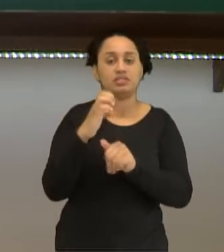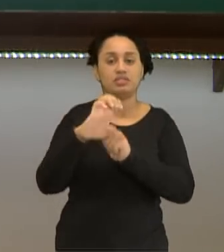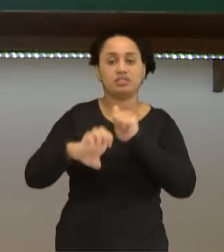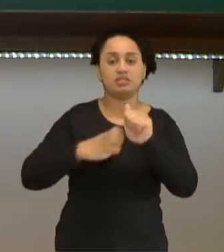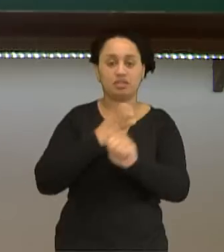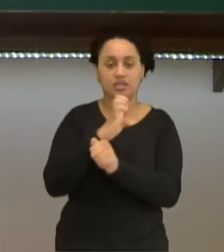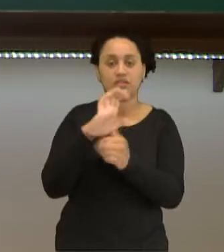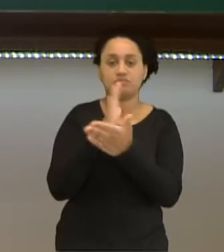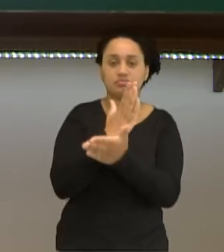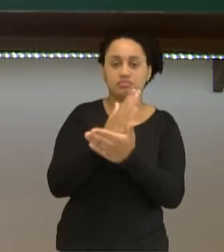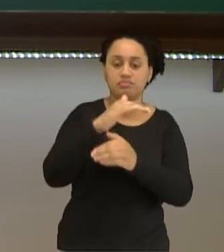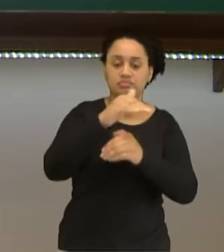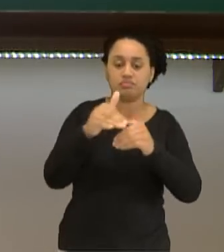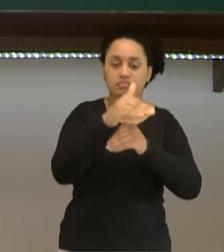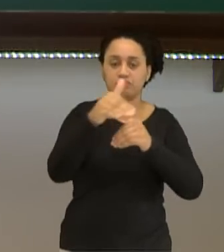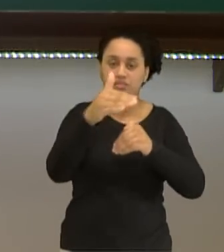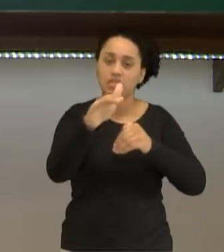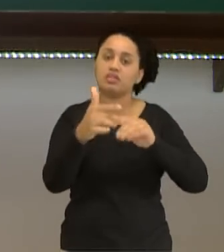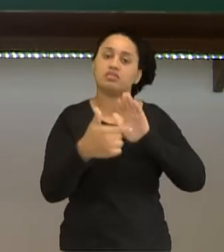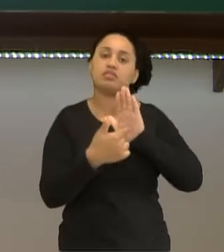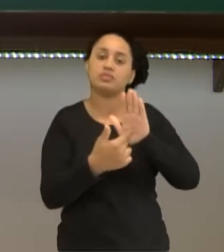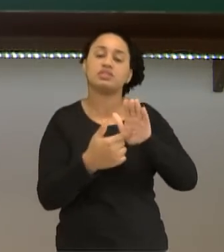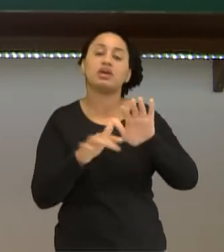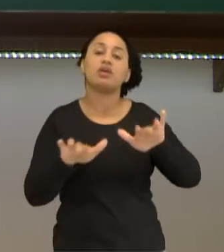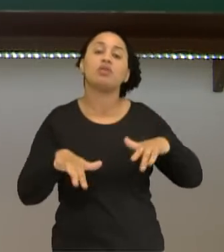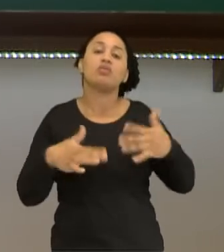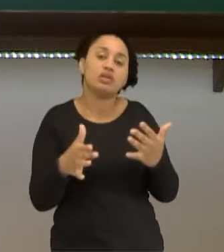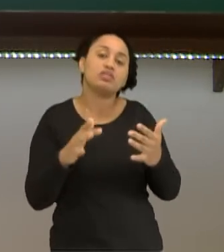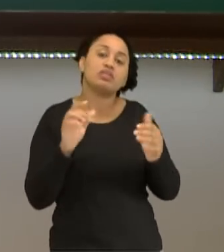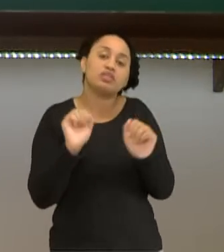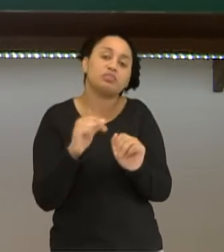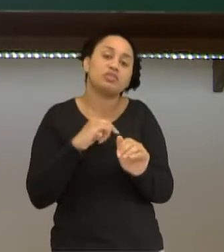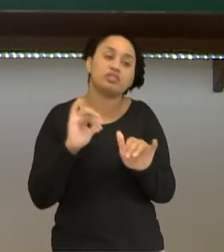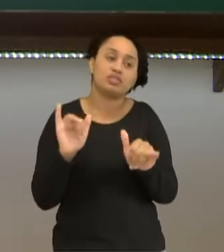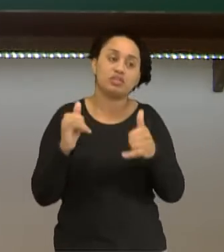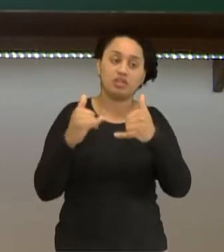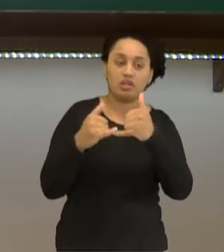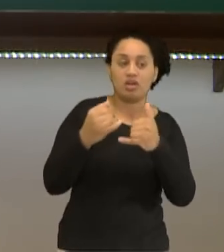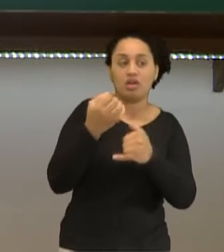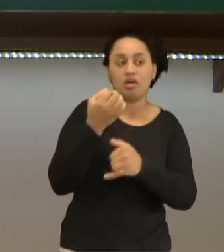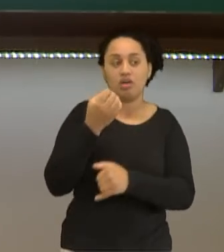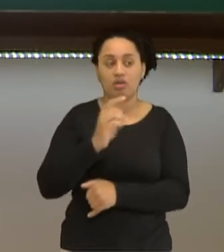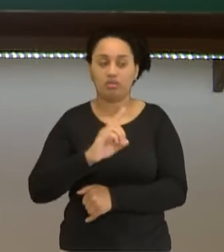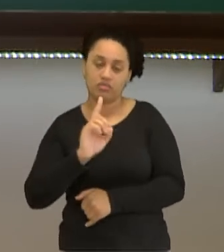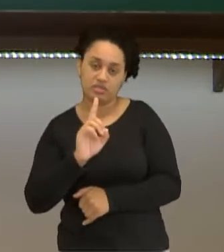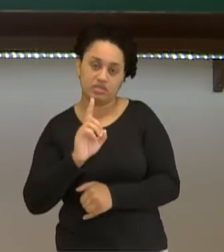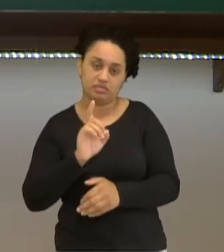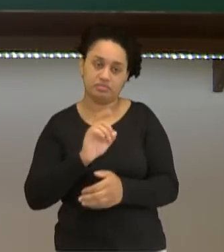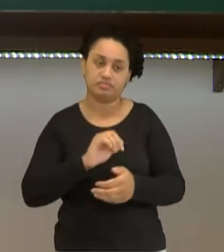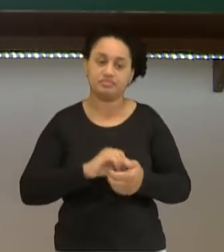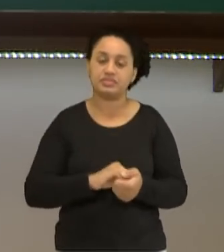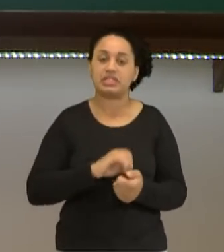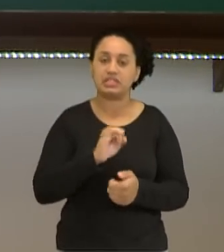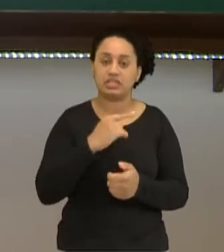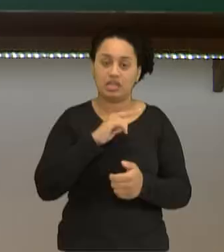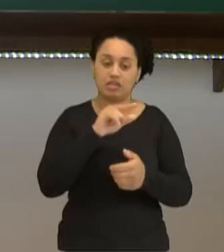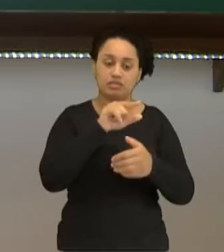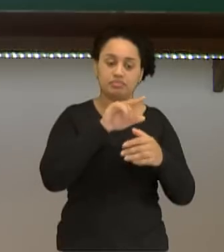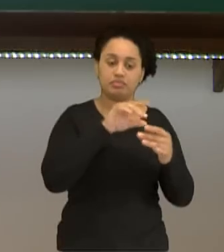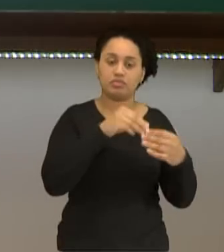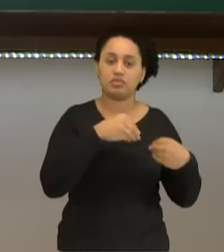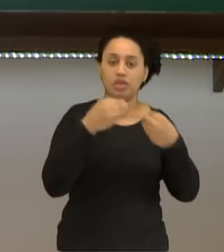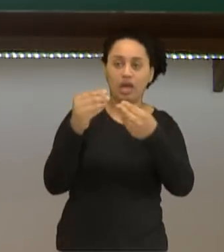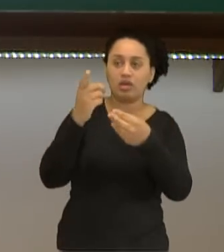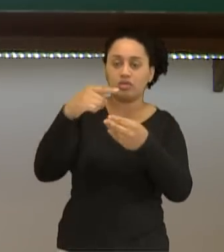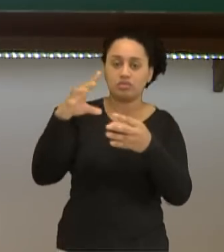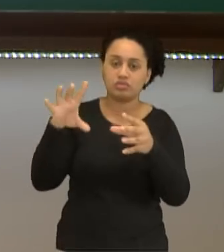quantidade de elétrons que vai determinar quando a ligação pode ocorrer ou não. Então, quando um elemento ganha e o outro recebe elétrons,